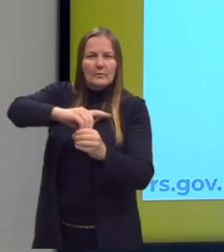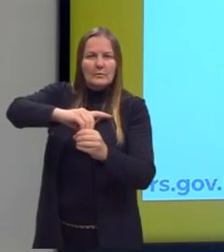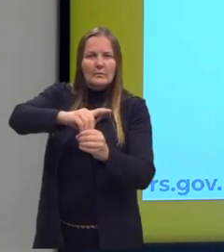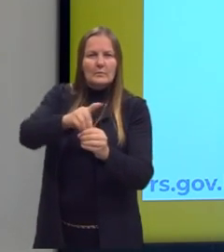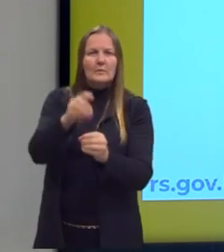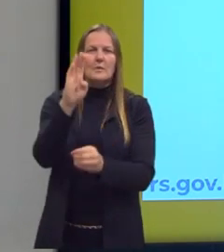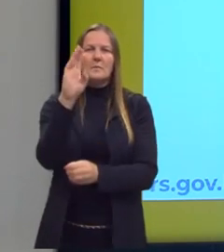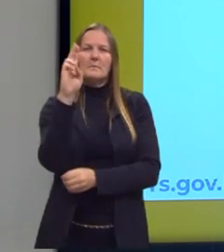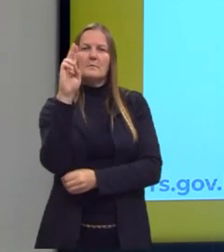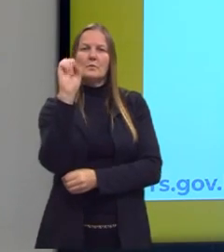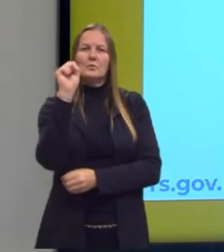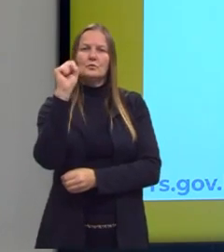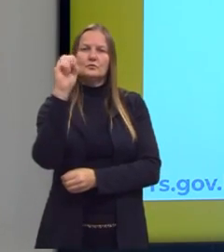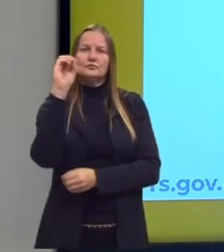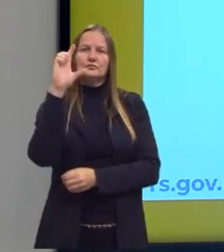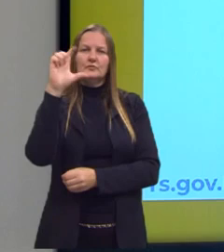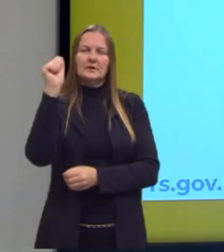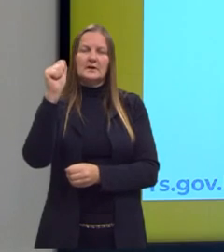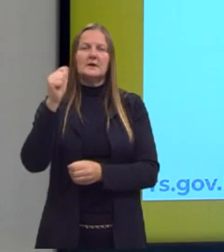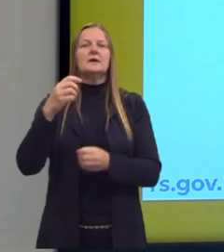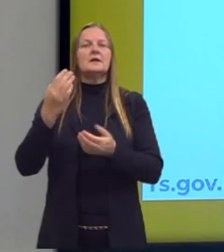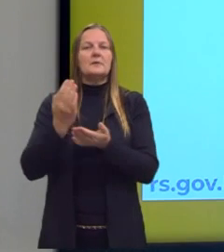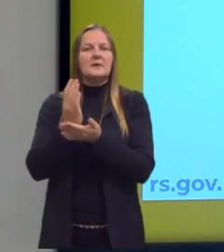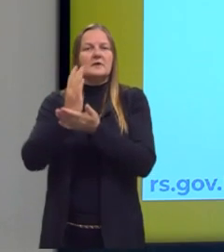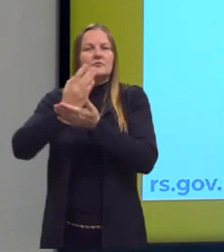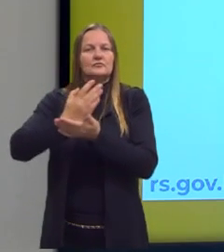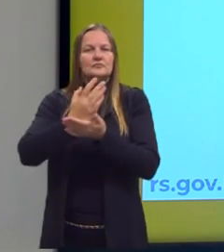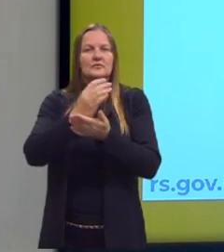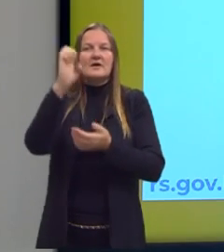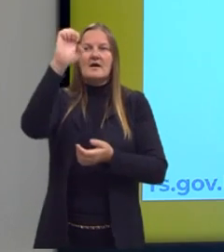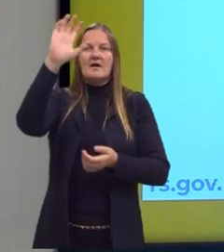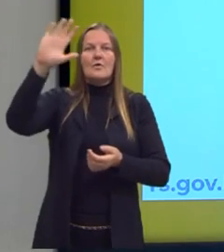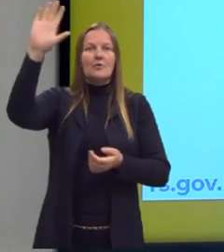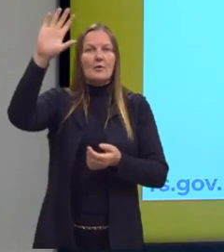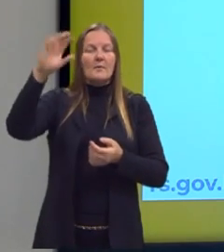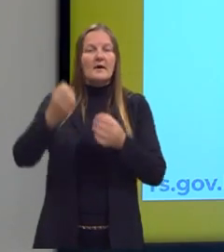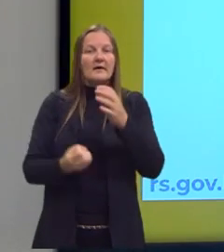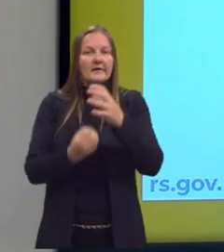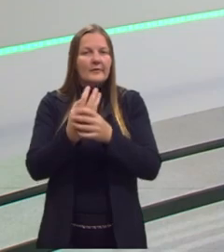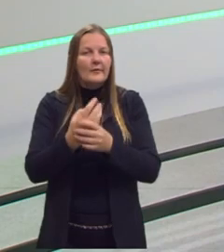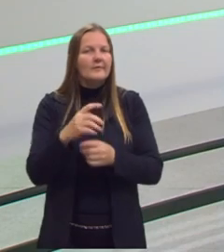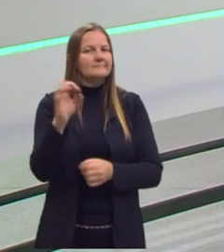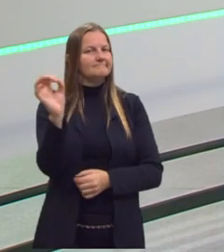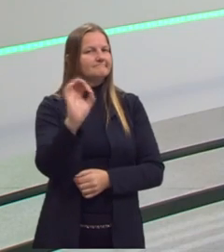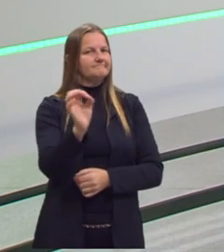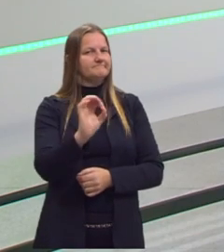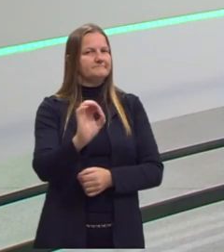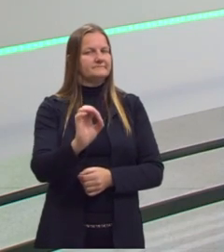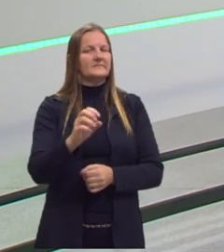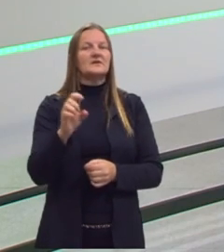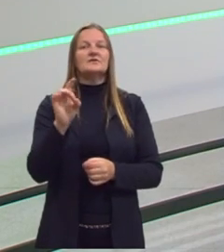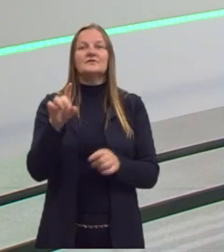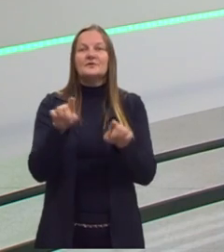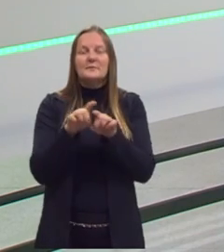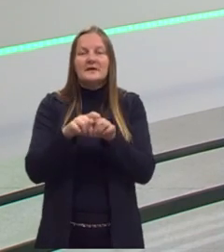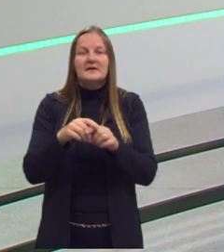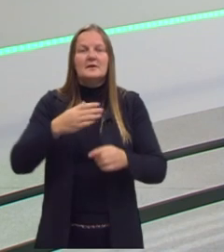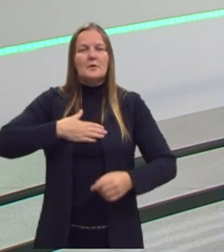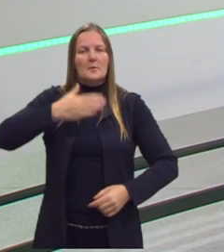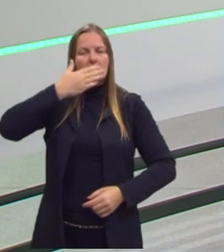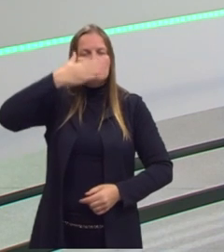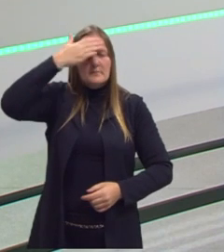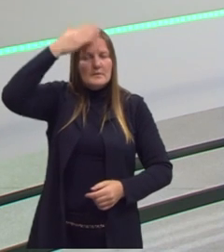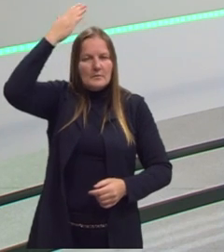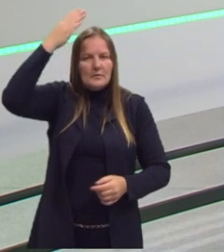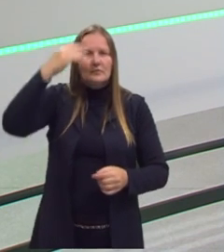Alguns autores colocam nessas inovações como sendo europeias. A gente sabe que esses saberes, eles também vieram dos muçulmanos,